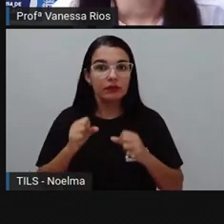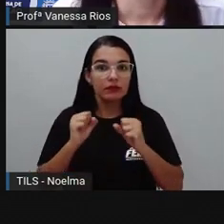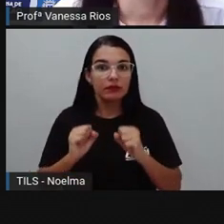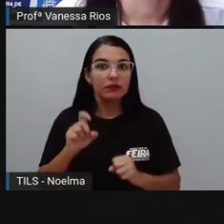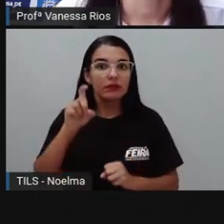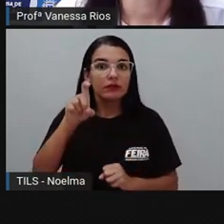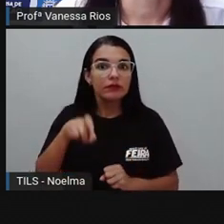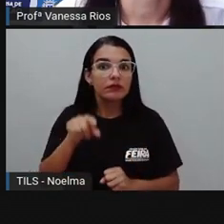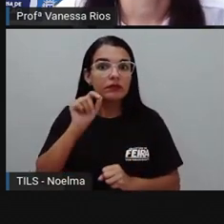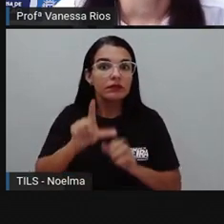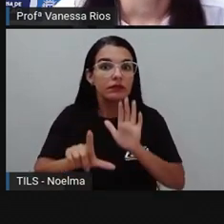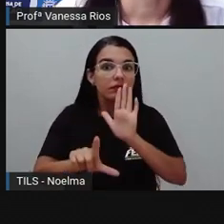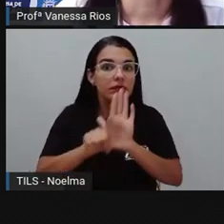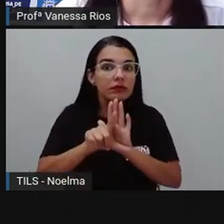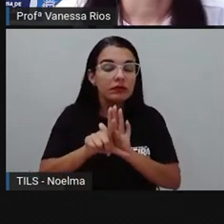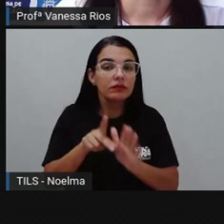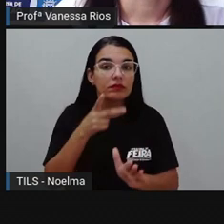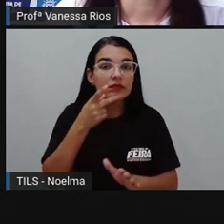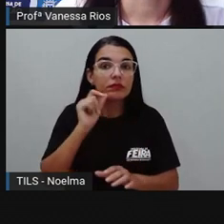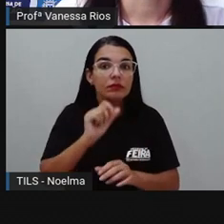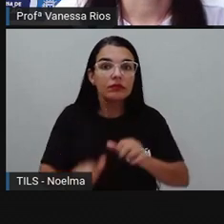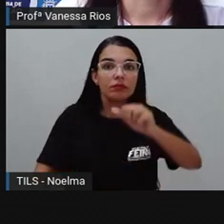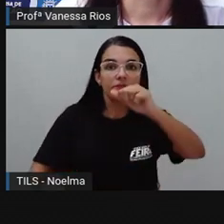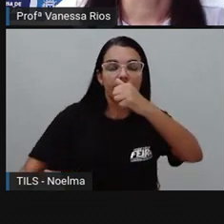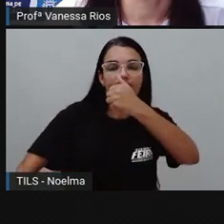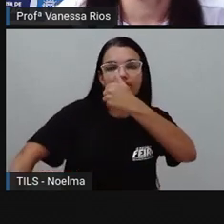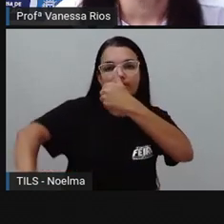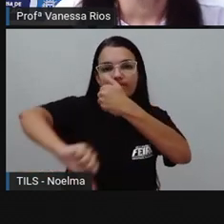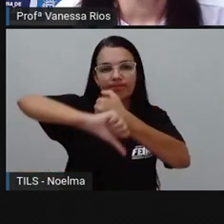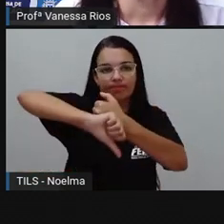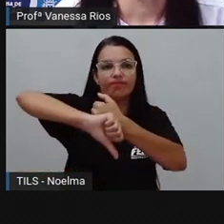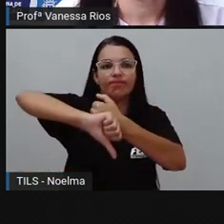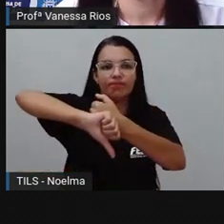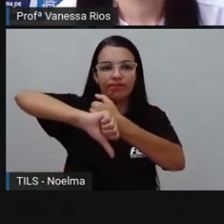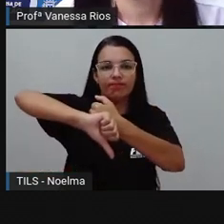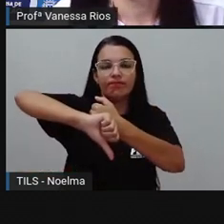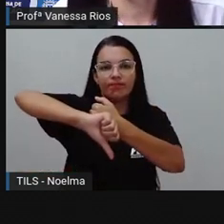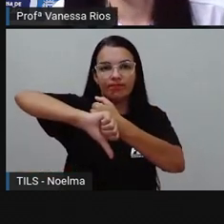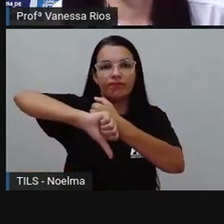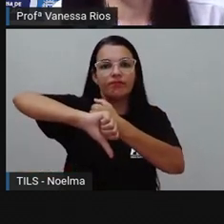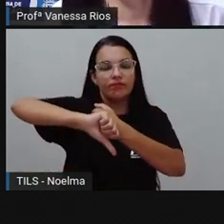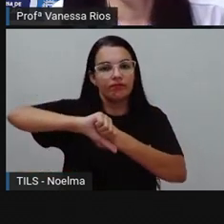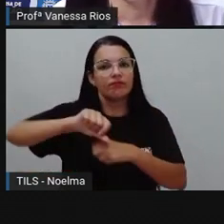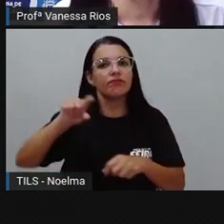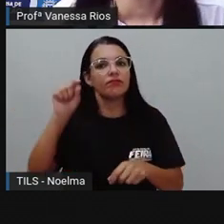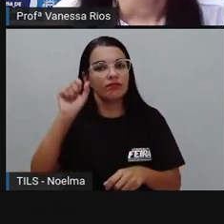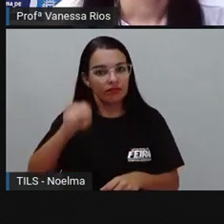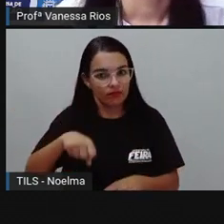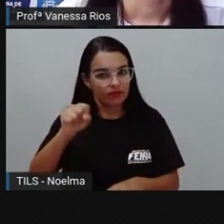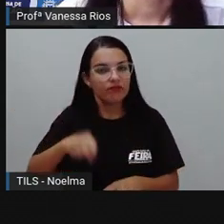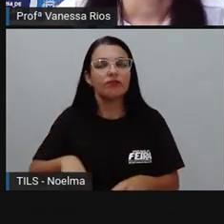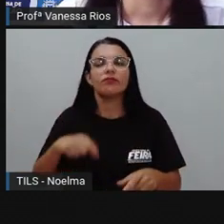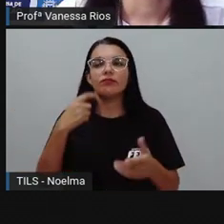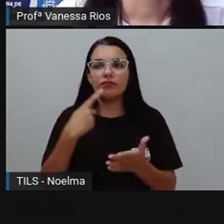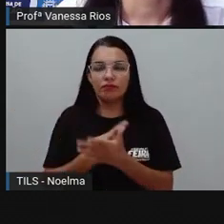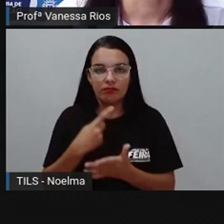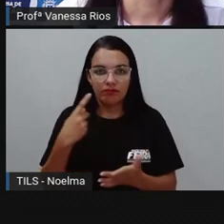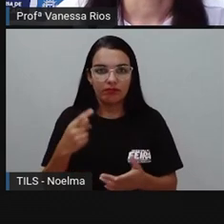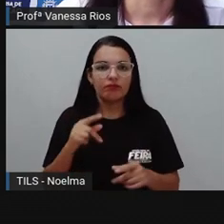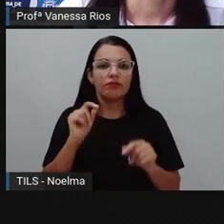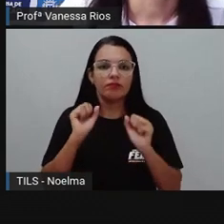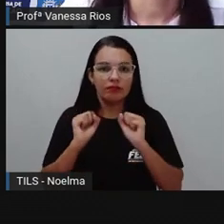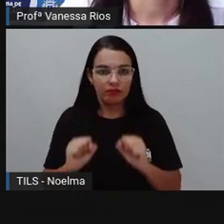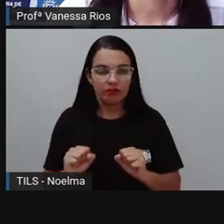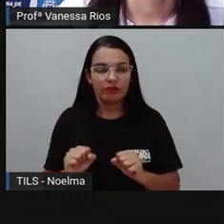brasileiras, tendo aí as suas penas para quem executar esse tipo de ação